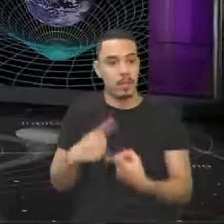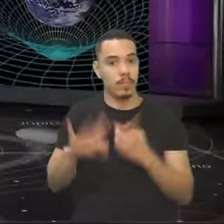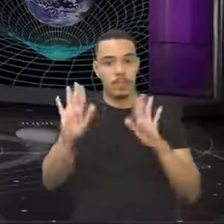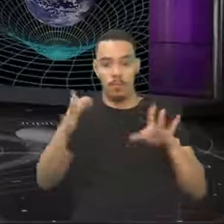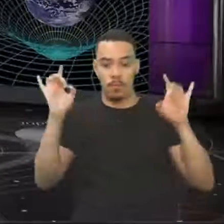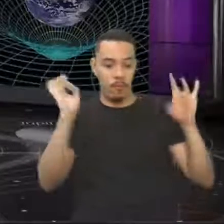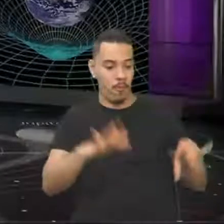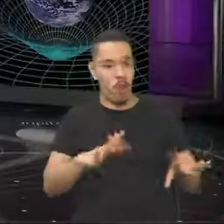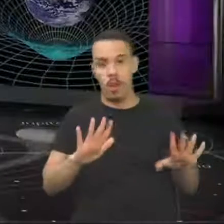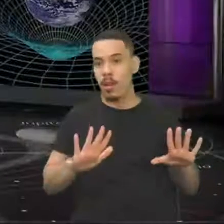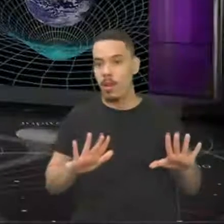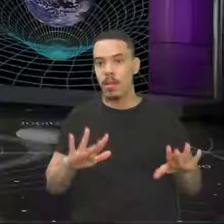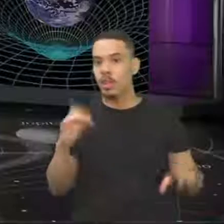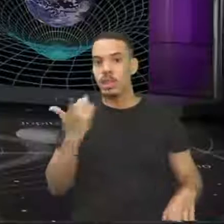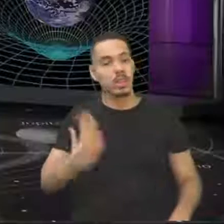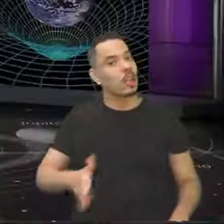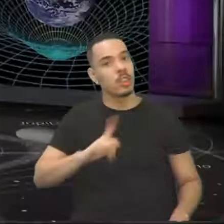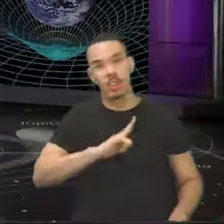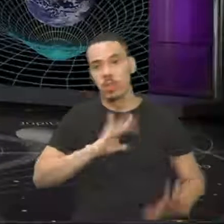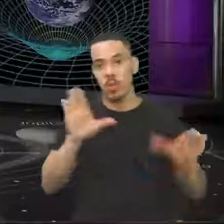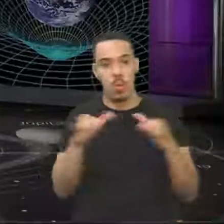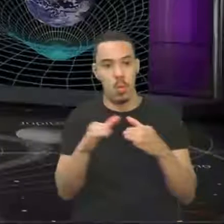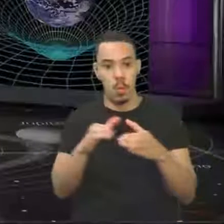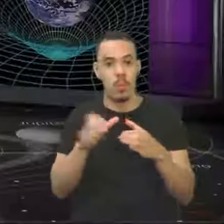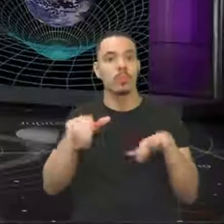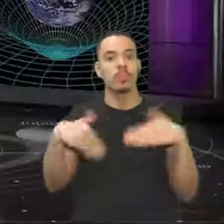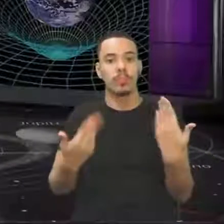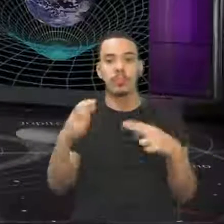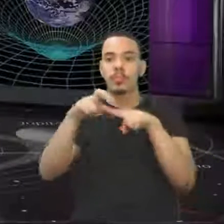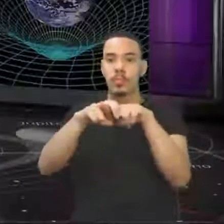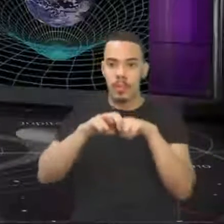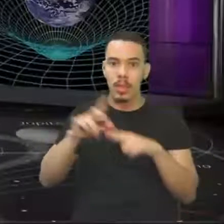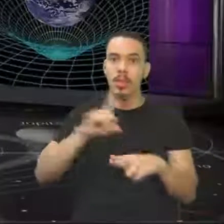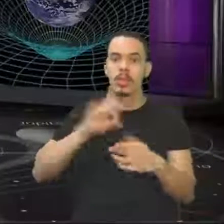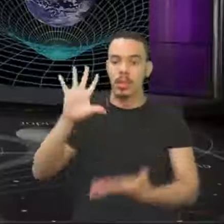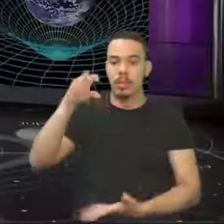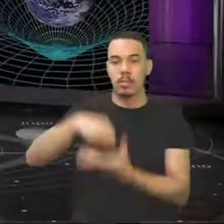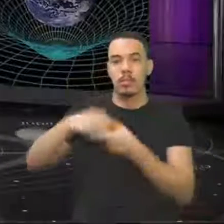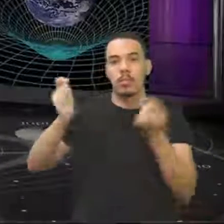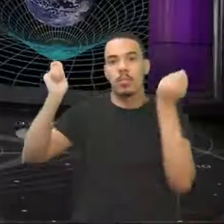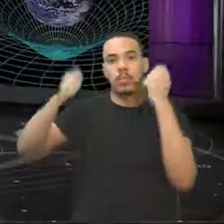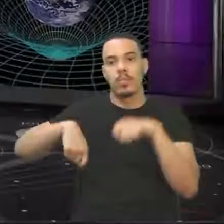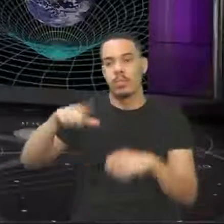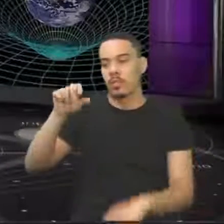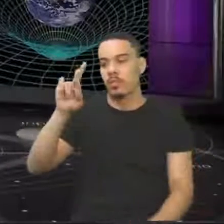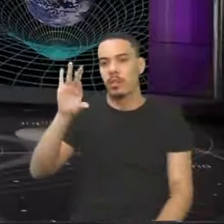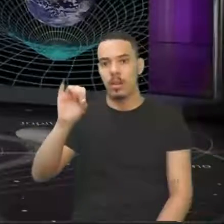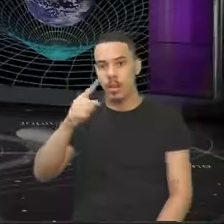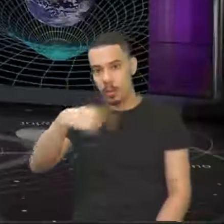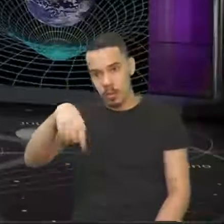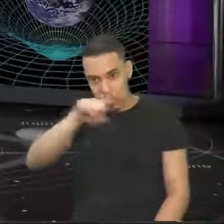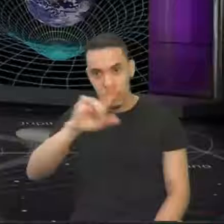era fora do que ele tinha. Ele já tinha esse lucro, mas uma parte aí, os 600 litros, foi o que ele